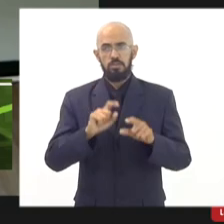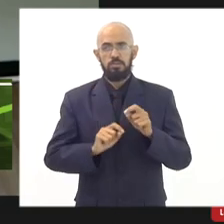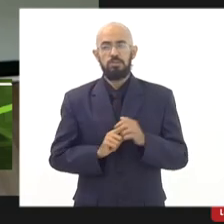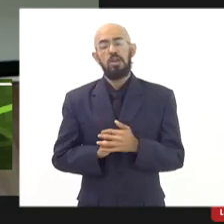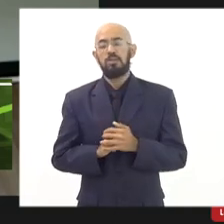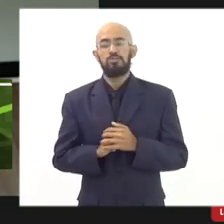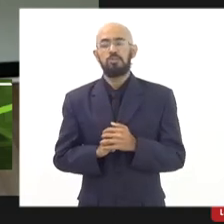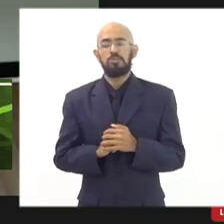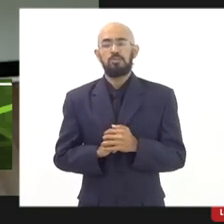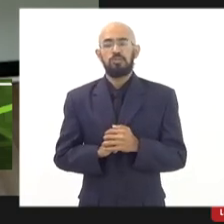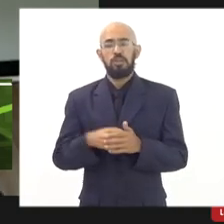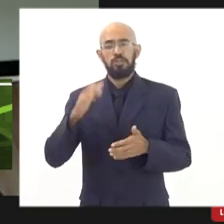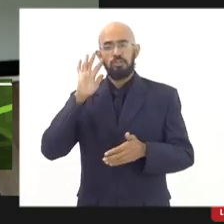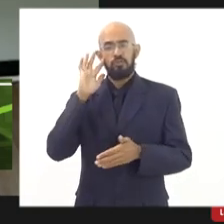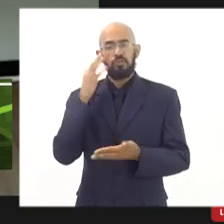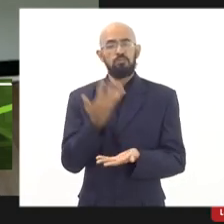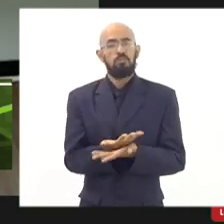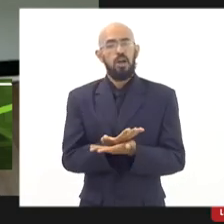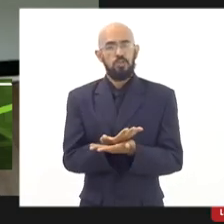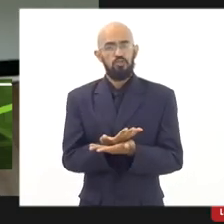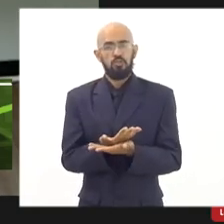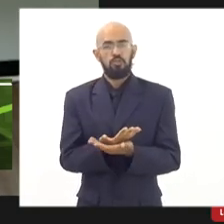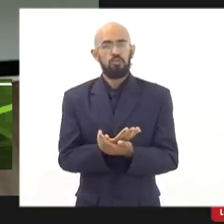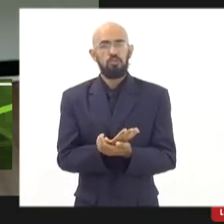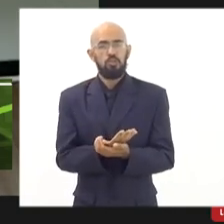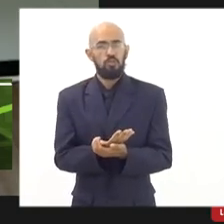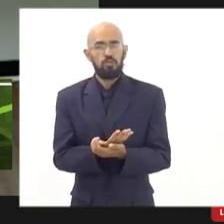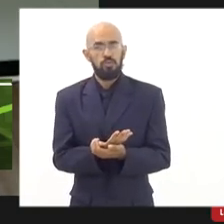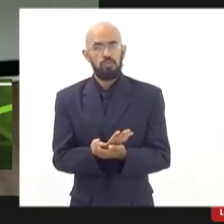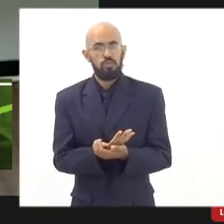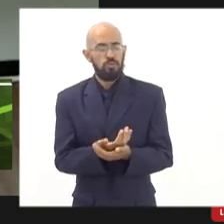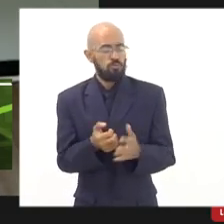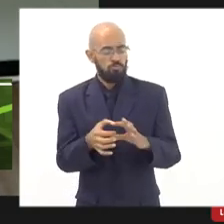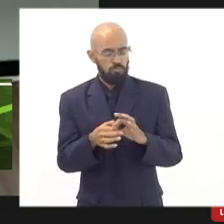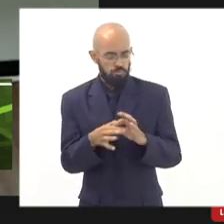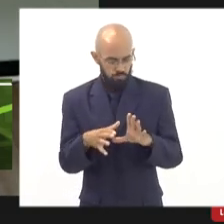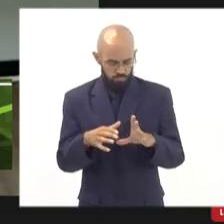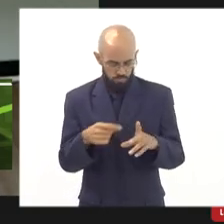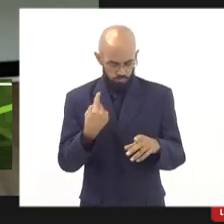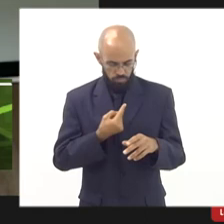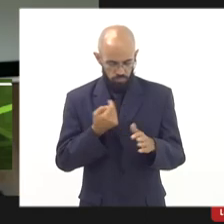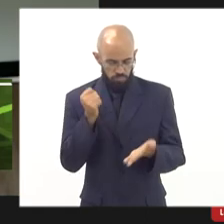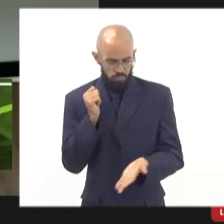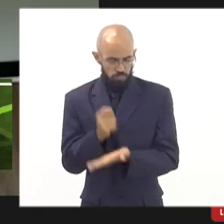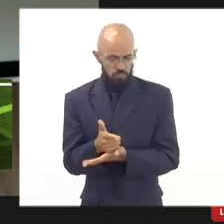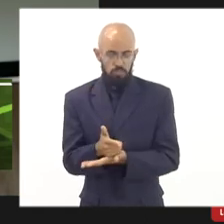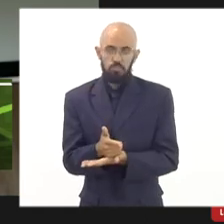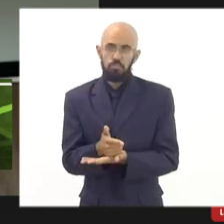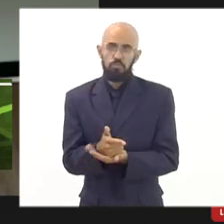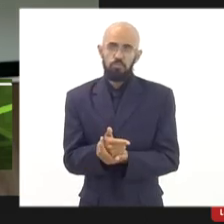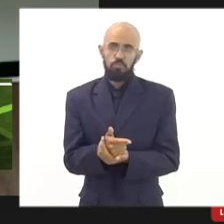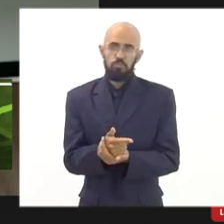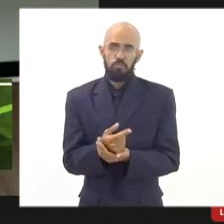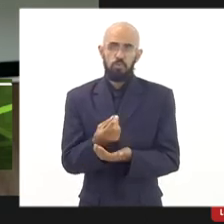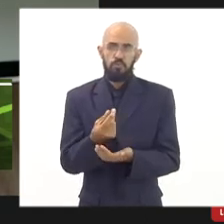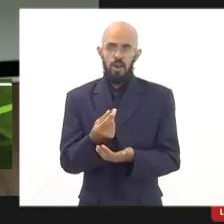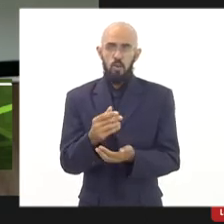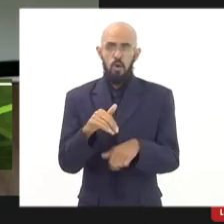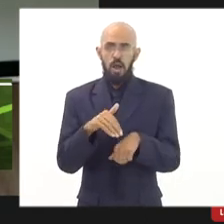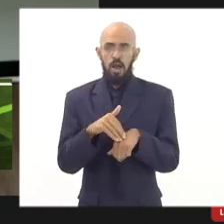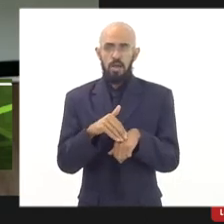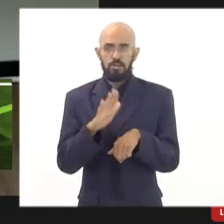a gente ter uma resolução que permita que a gente compre um preço acima